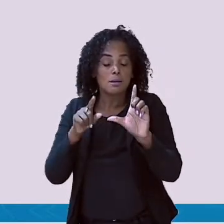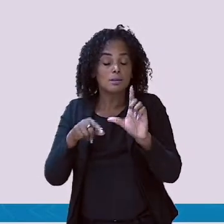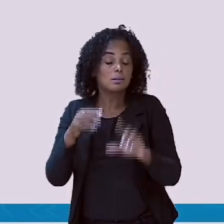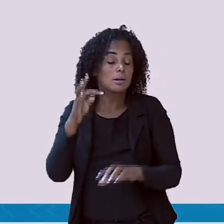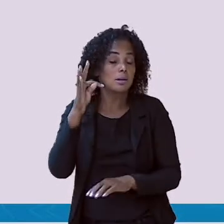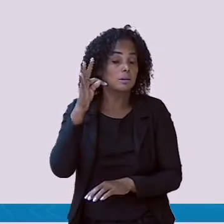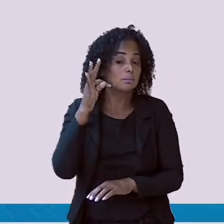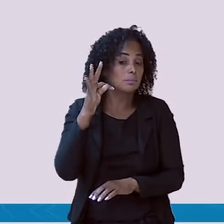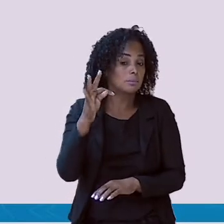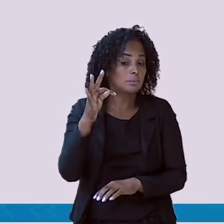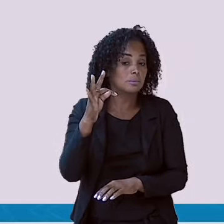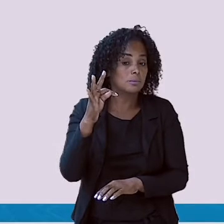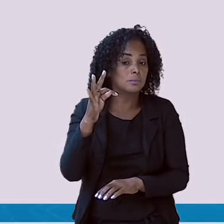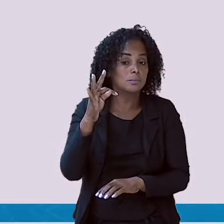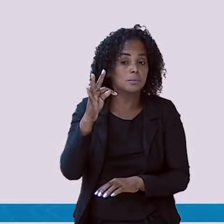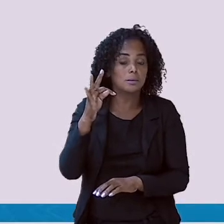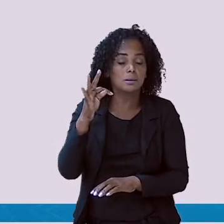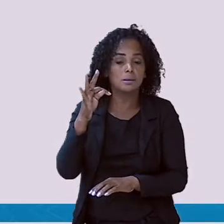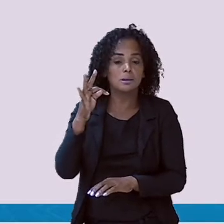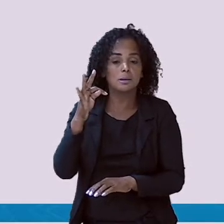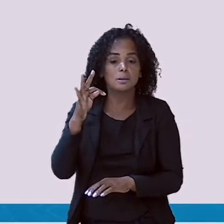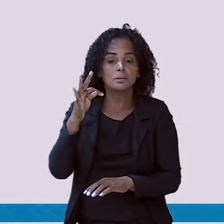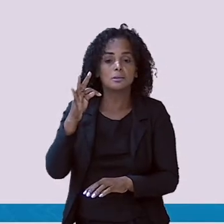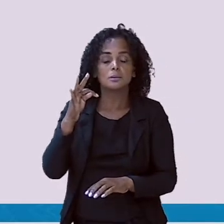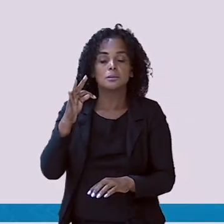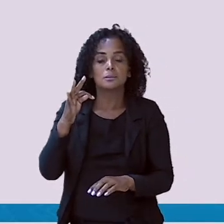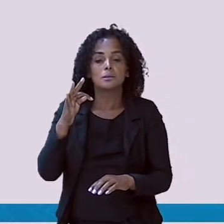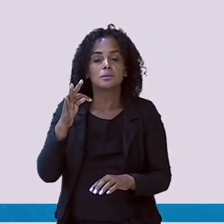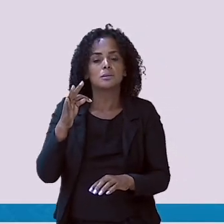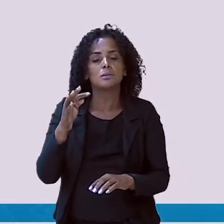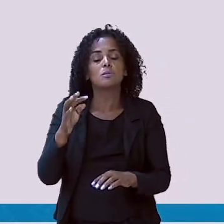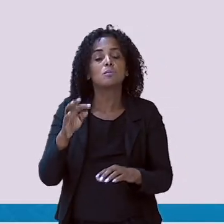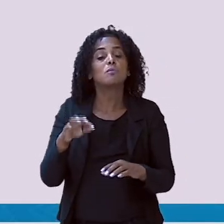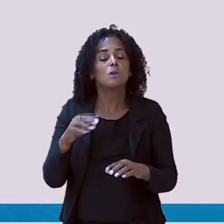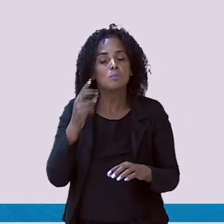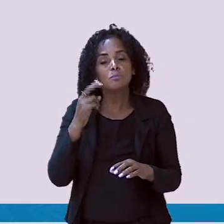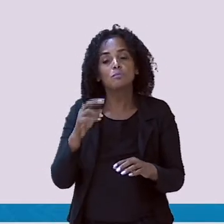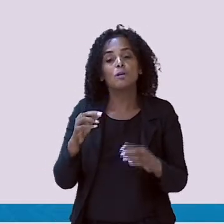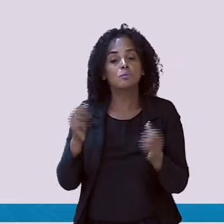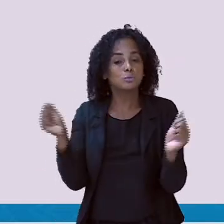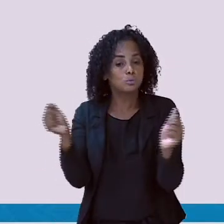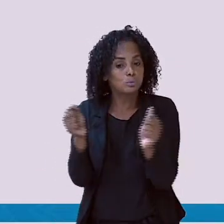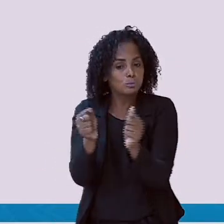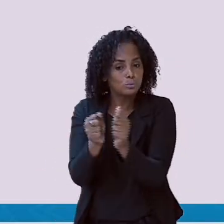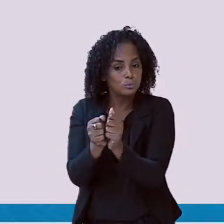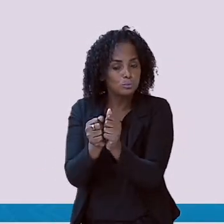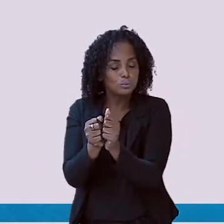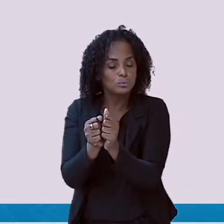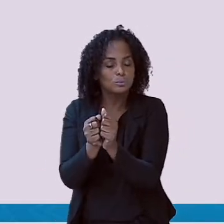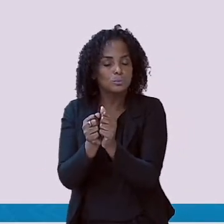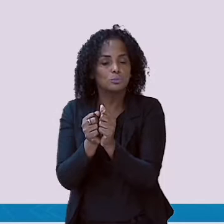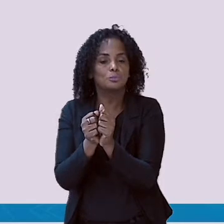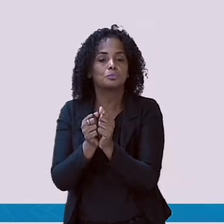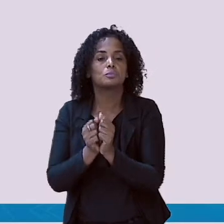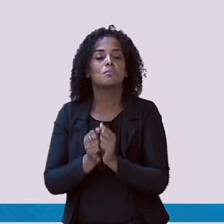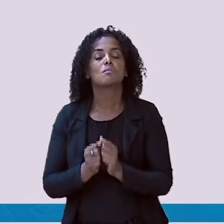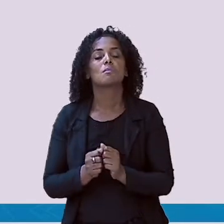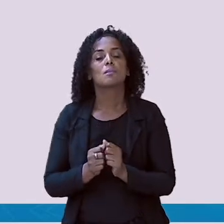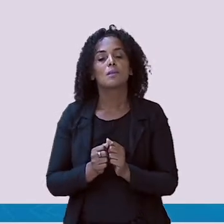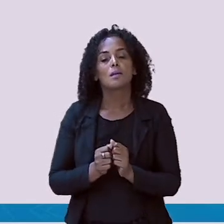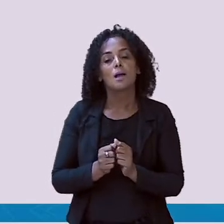Na primeira, na segunda ou na terceira sílaba? Vamos juntos? Então, vamos lá.